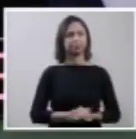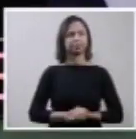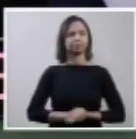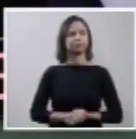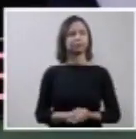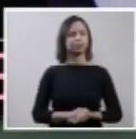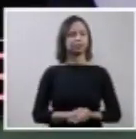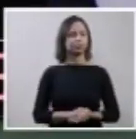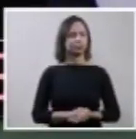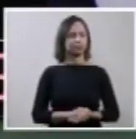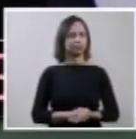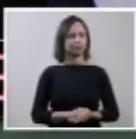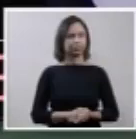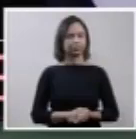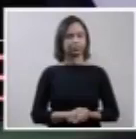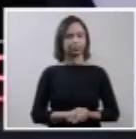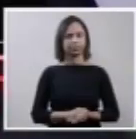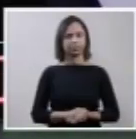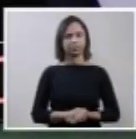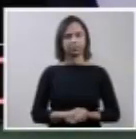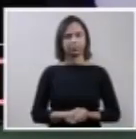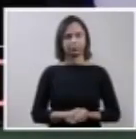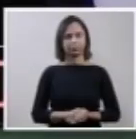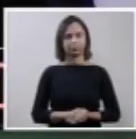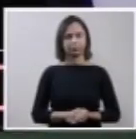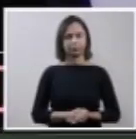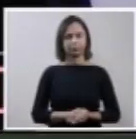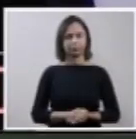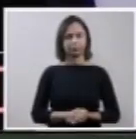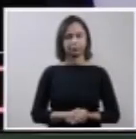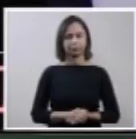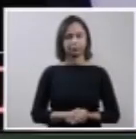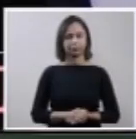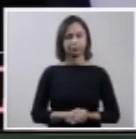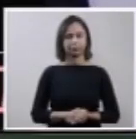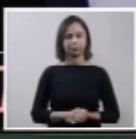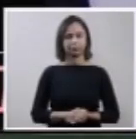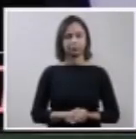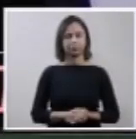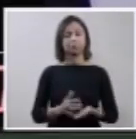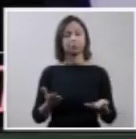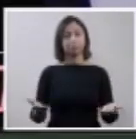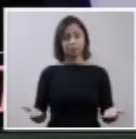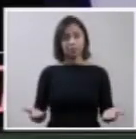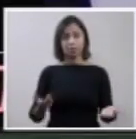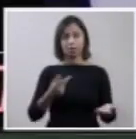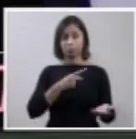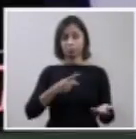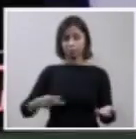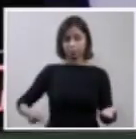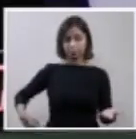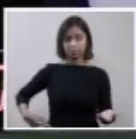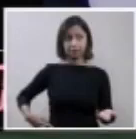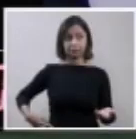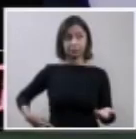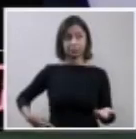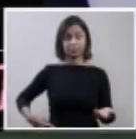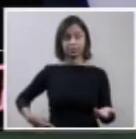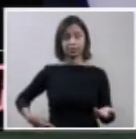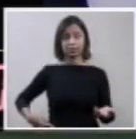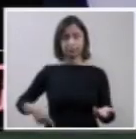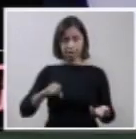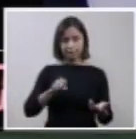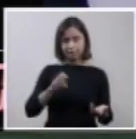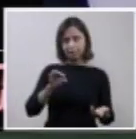Passo a palavra ao relator. Presidente, nós seguimos o